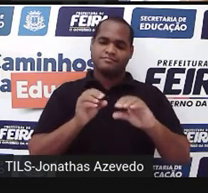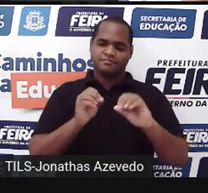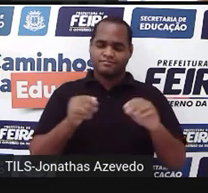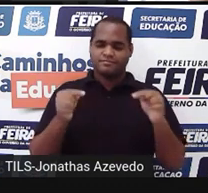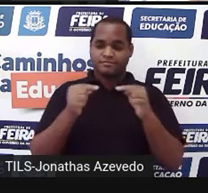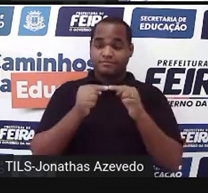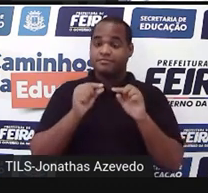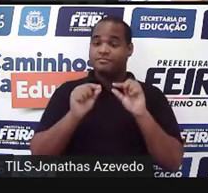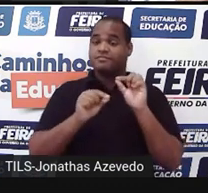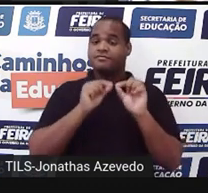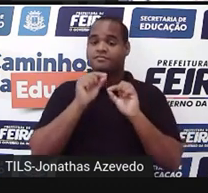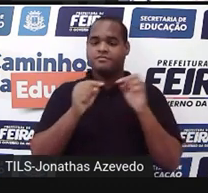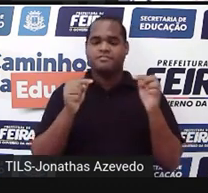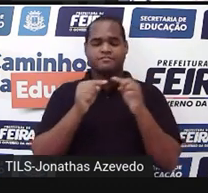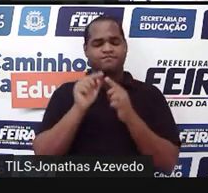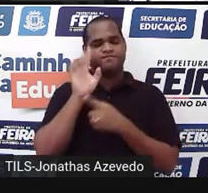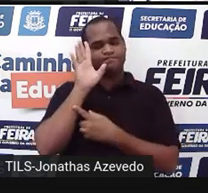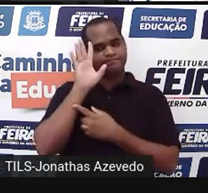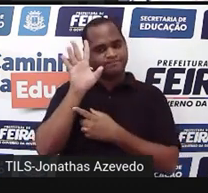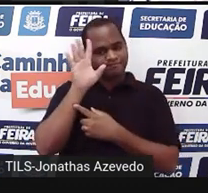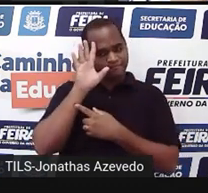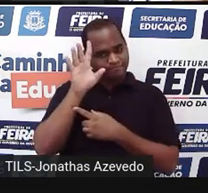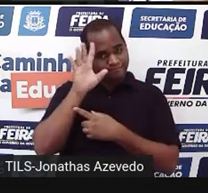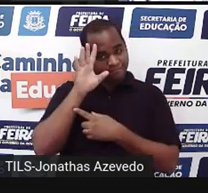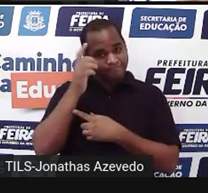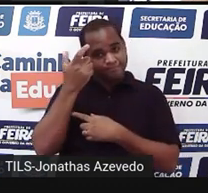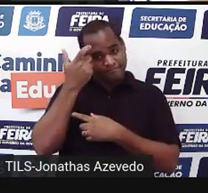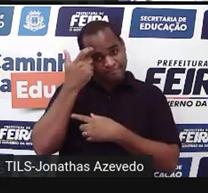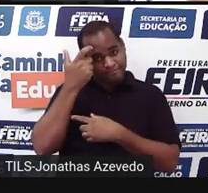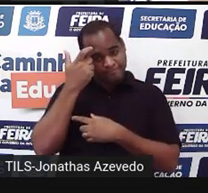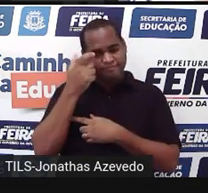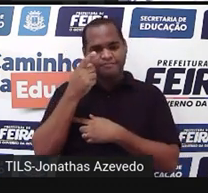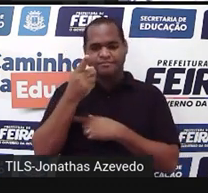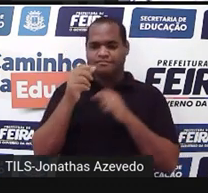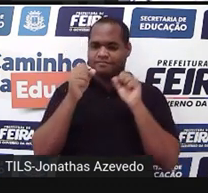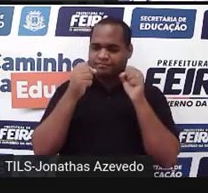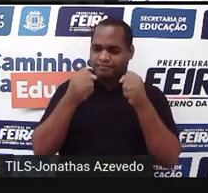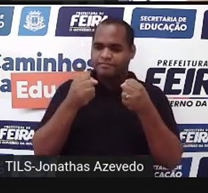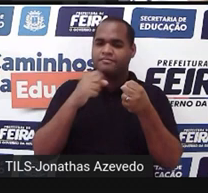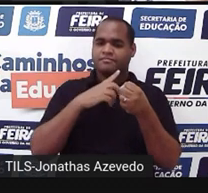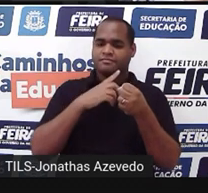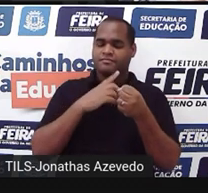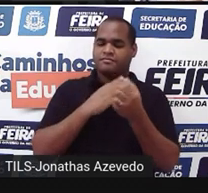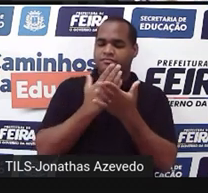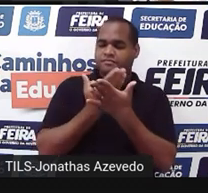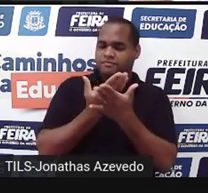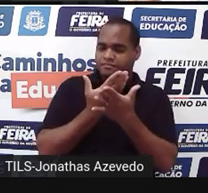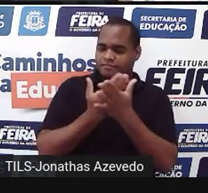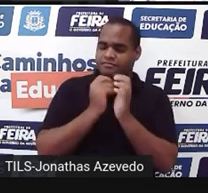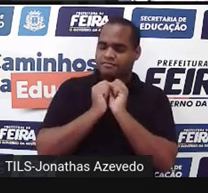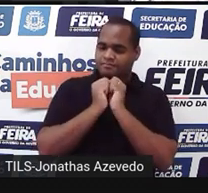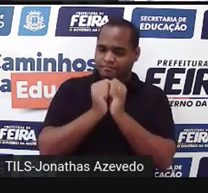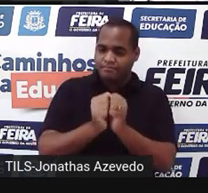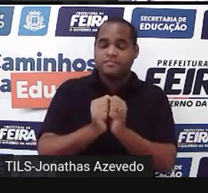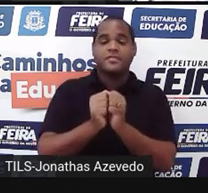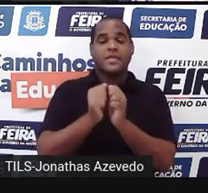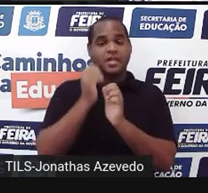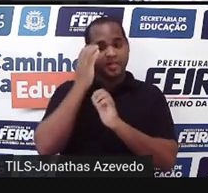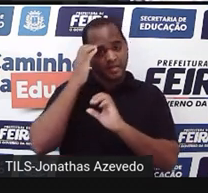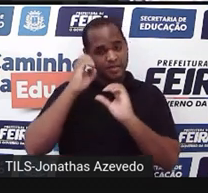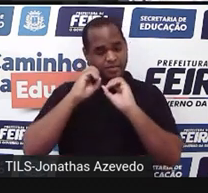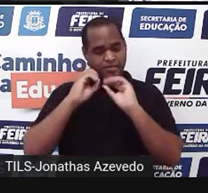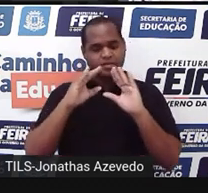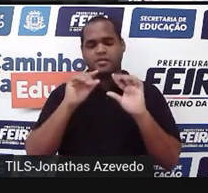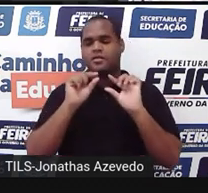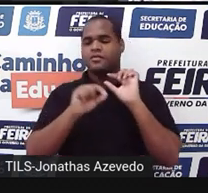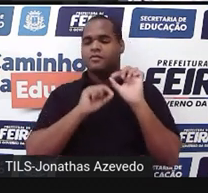desse pensamento. Porque a gente vai chegar em algum momento que a gente vai entender aqui o que